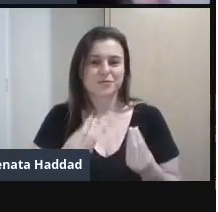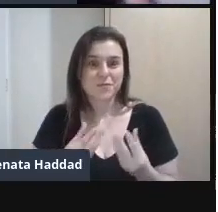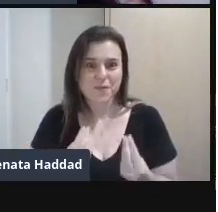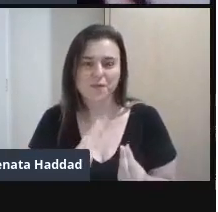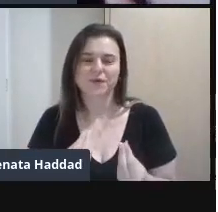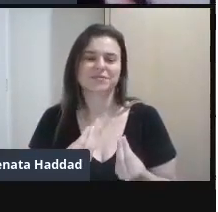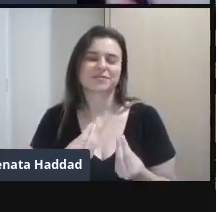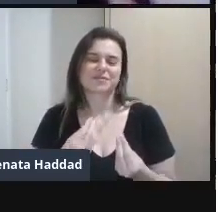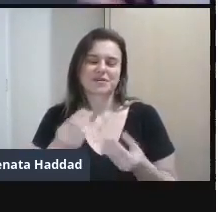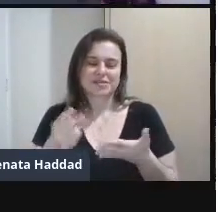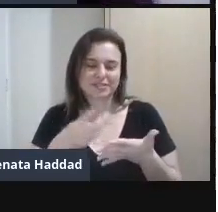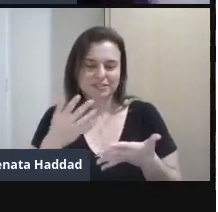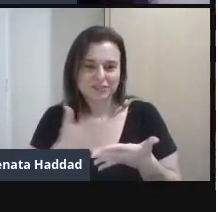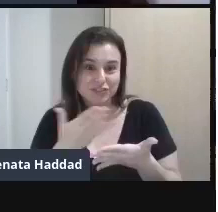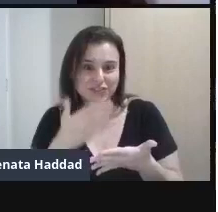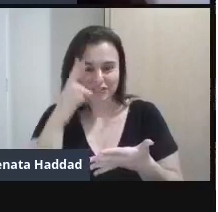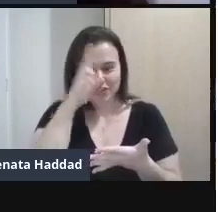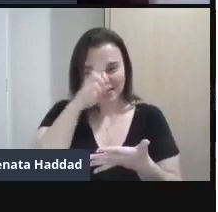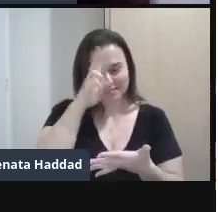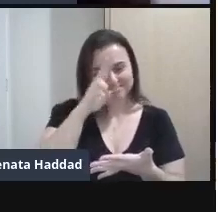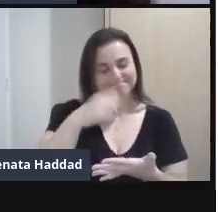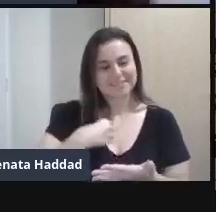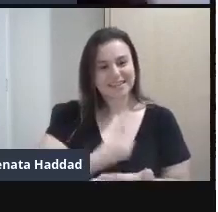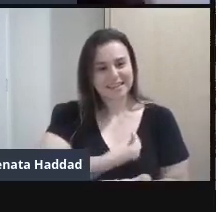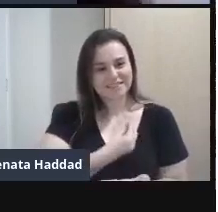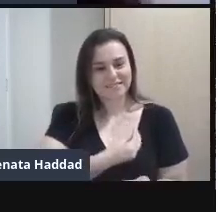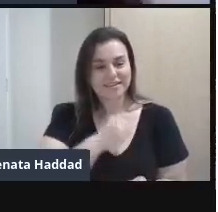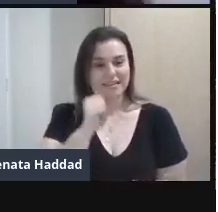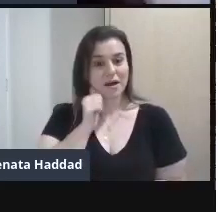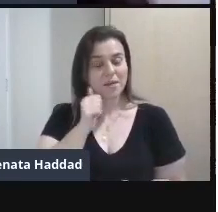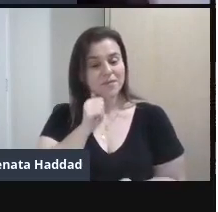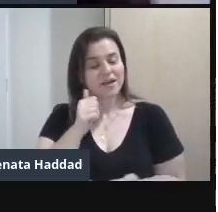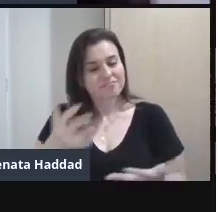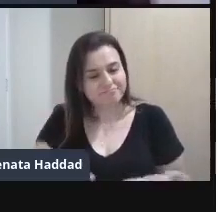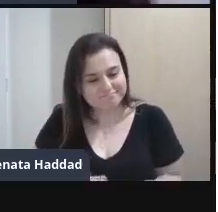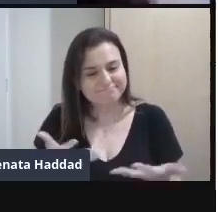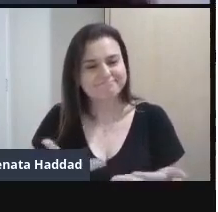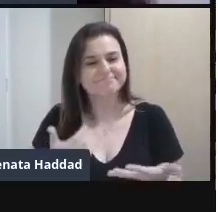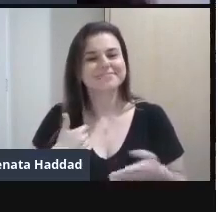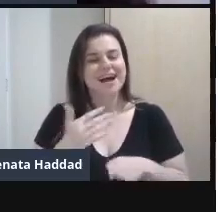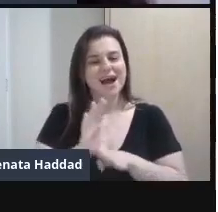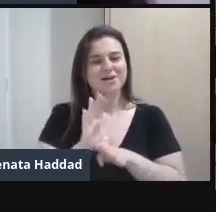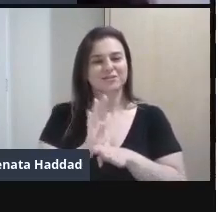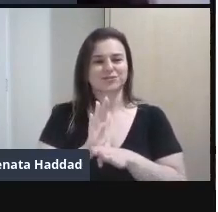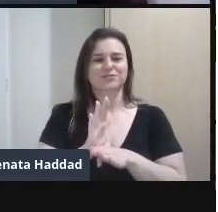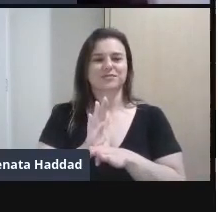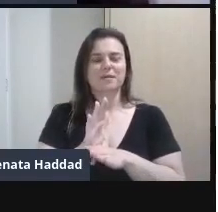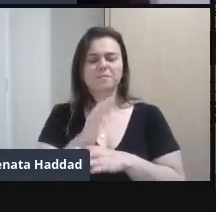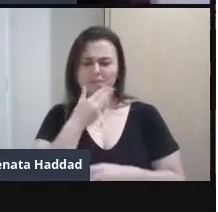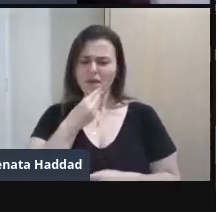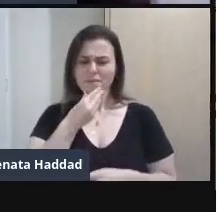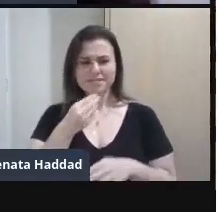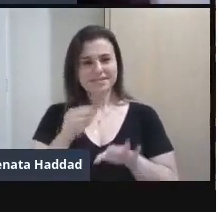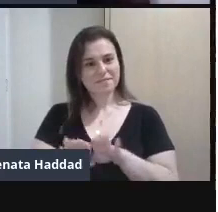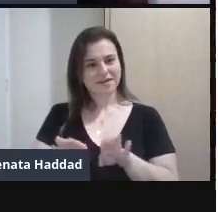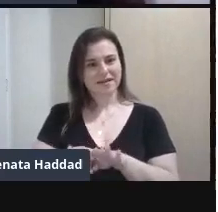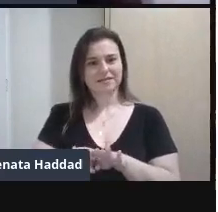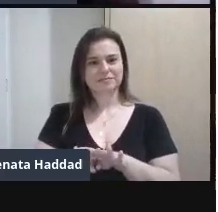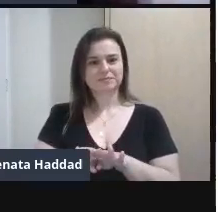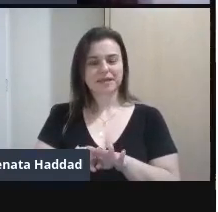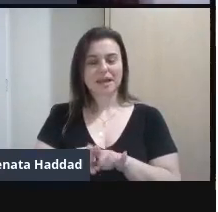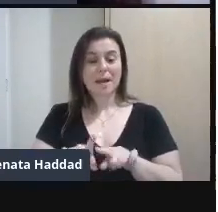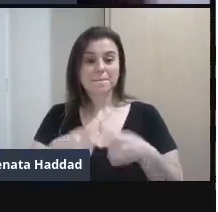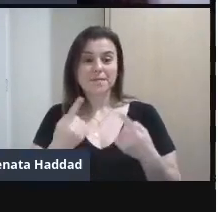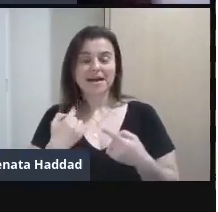Essas mulheres Elas nos ajudam Muito De ótimo Homens também Biografias de homens também Mas